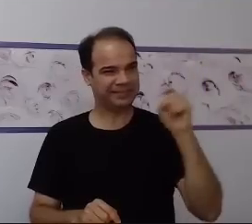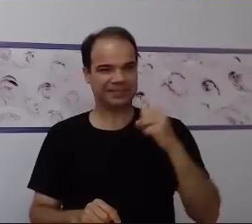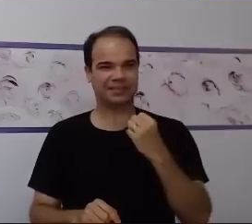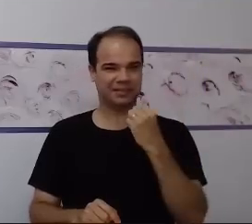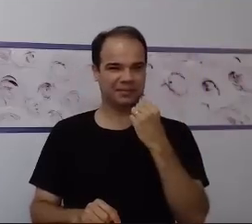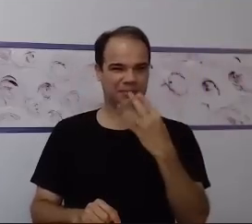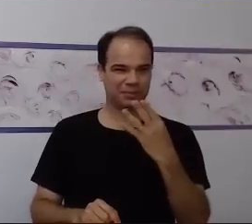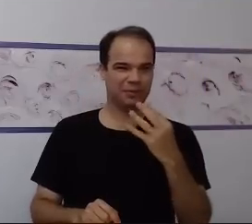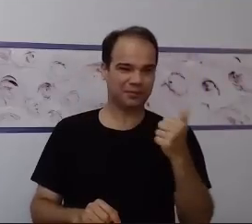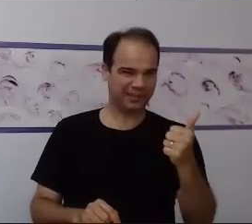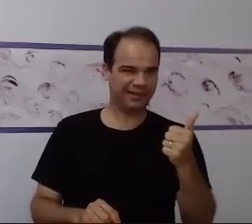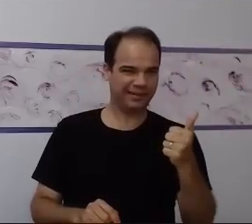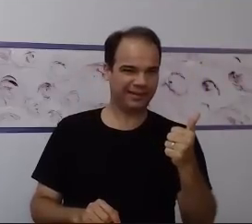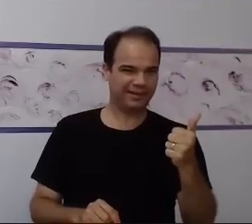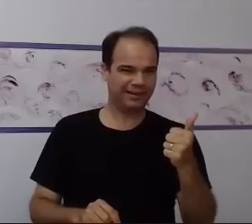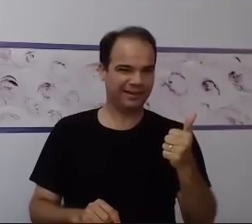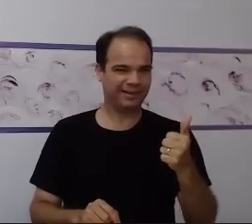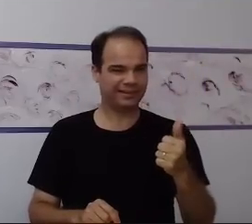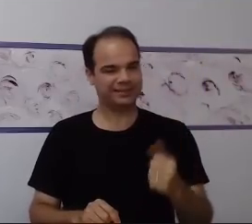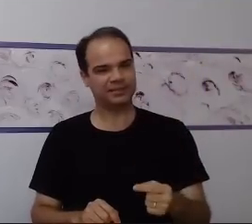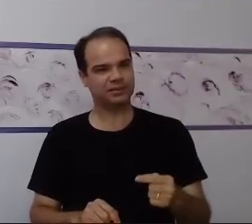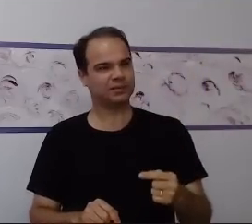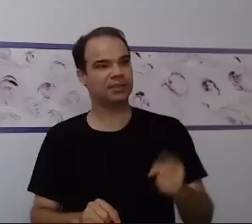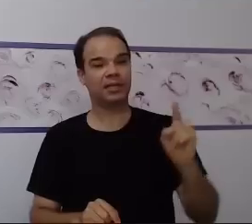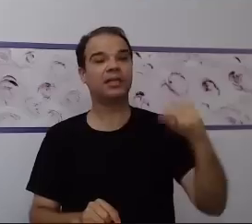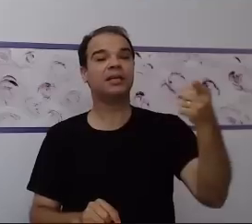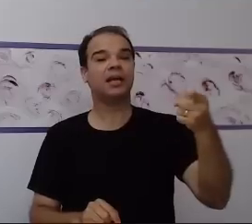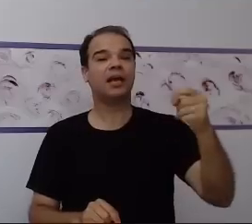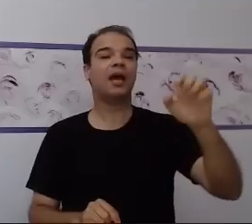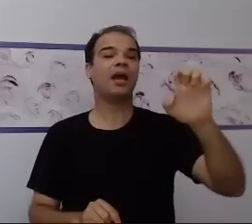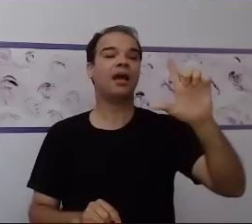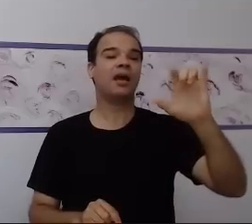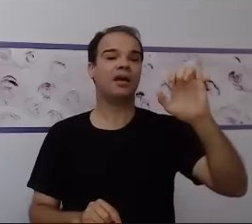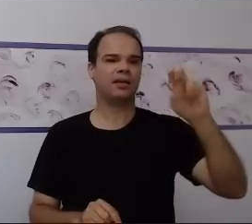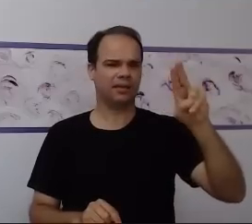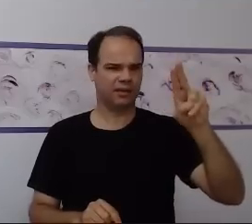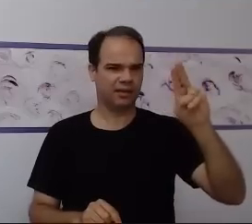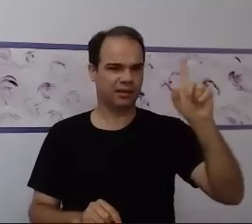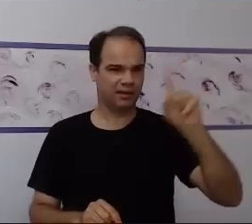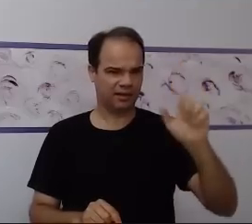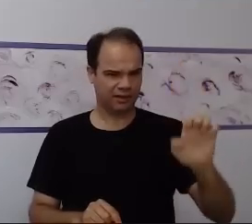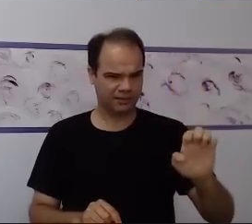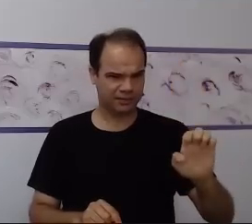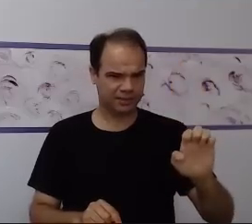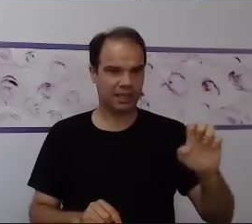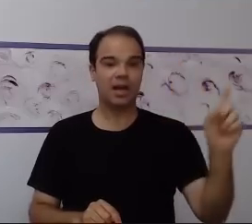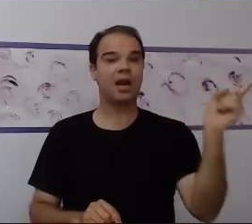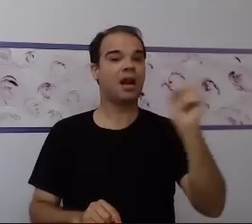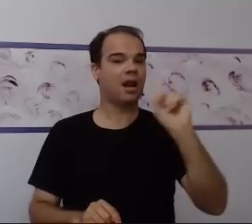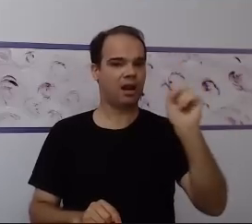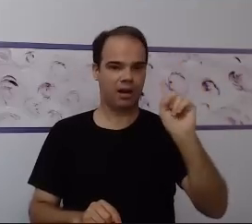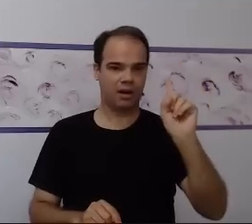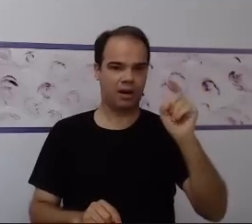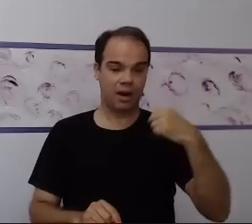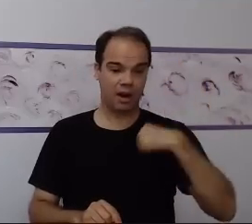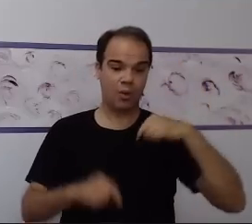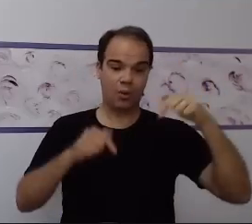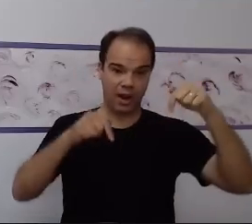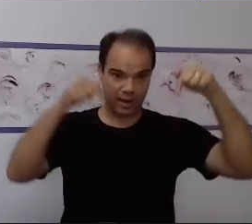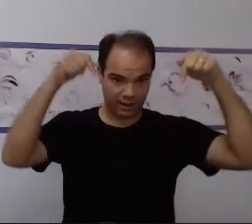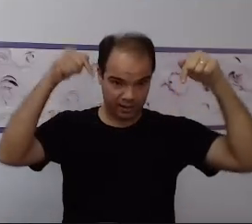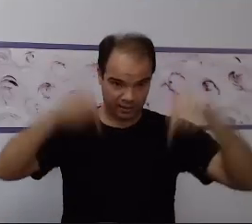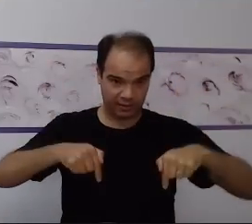viu? Se vocês não estão vendo azuis tem algo errado. Tem a mesma situação. então assim, estar naquela